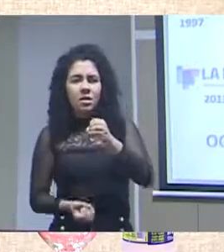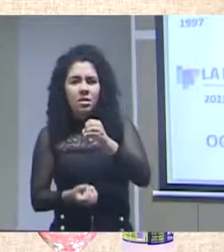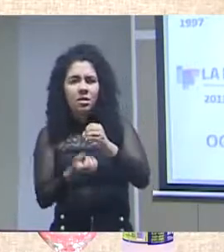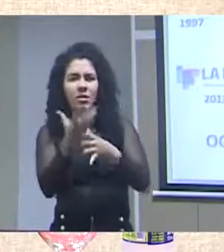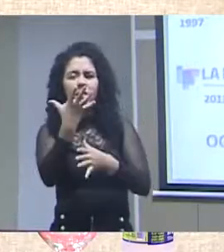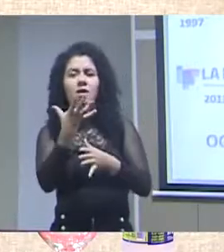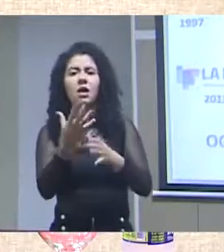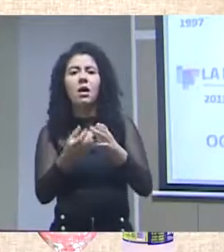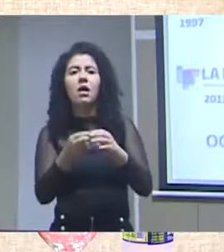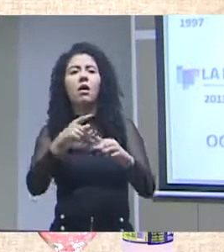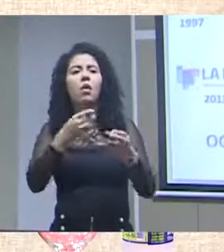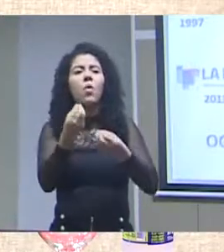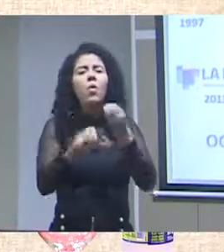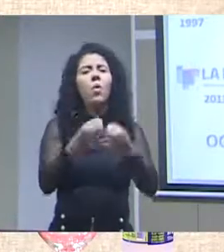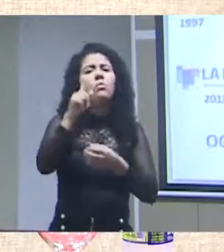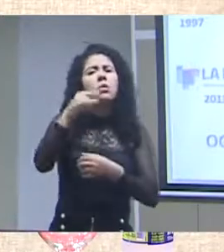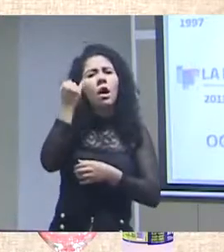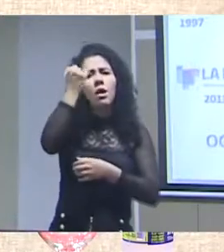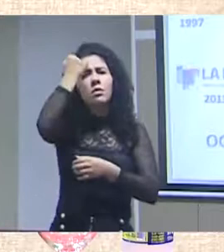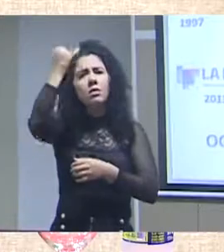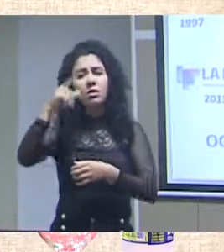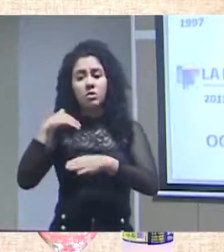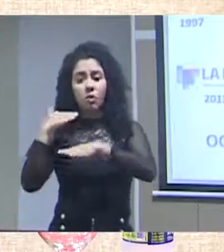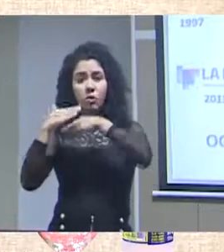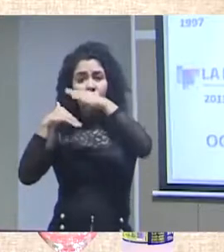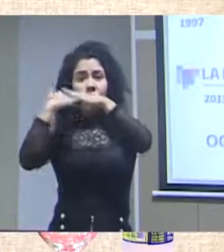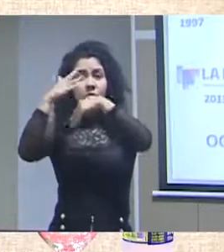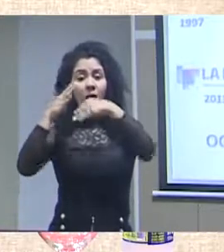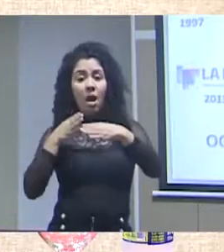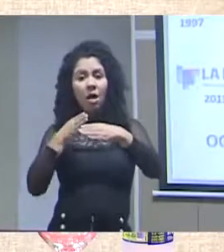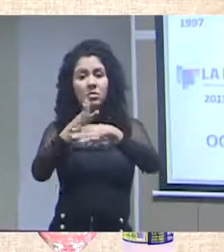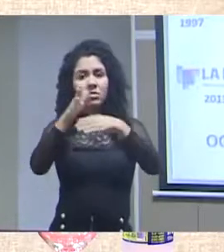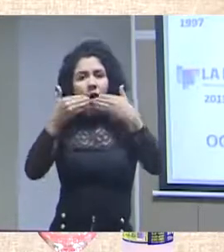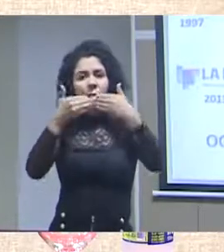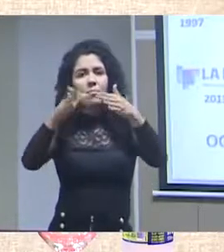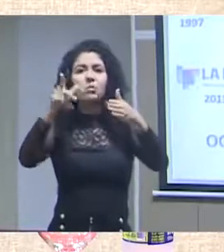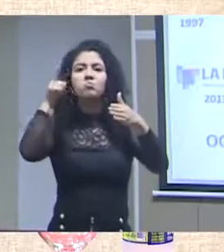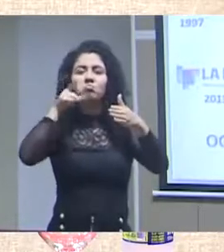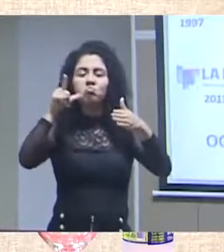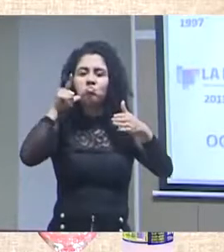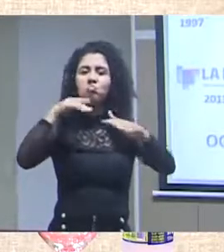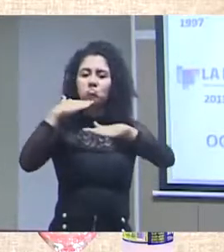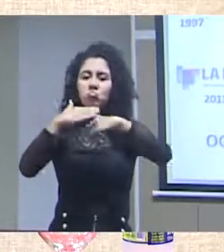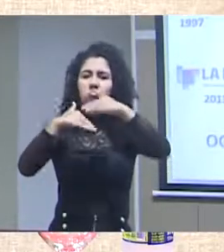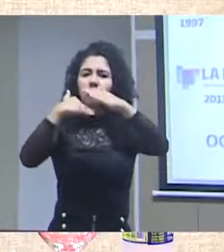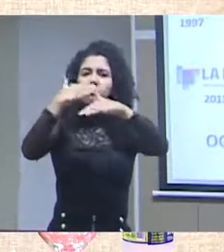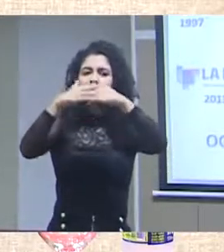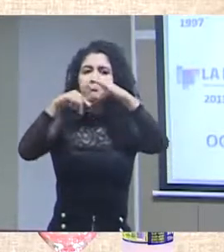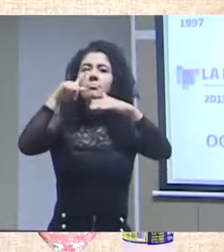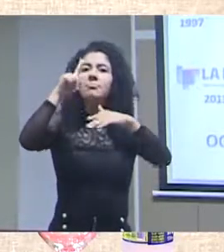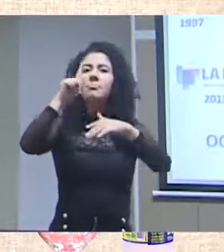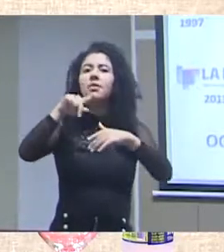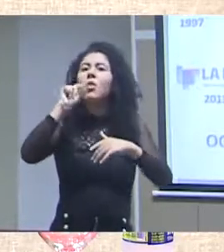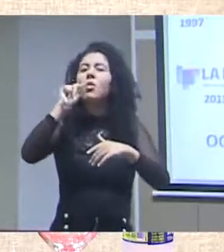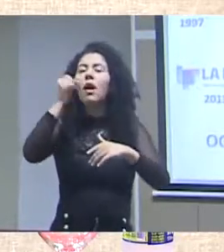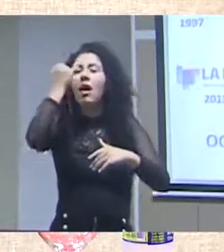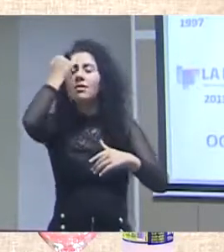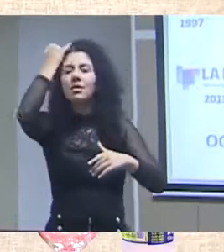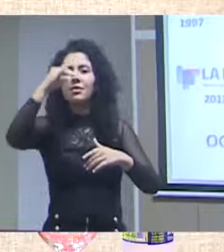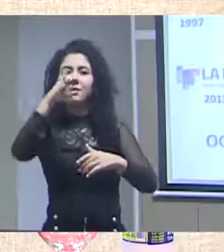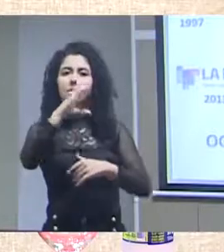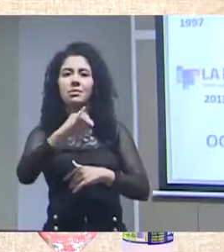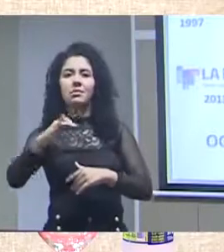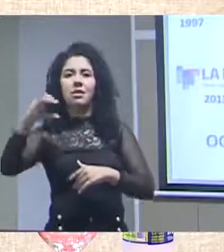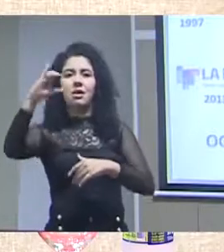infraestruturas para que essa ideia da evolução do acesso aberto vá progredindo em direção à ideia de uma ciência aberta.